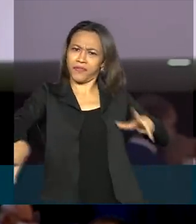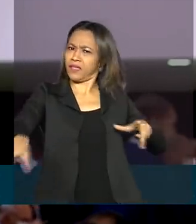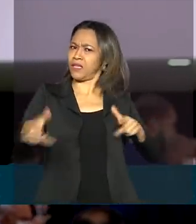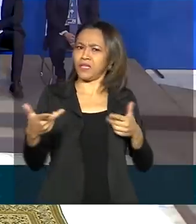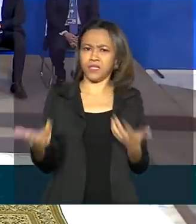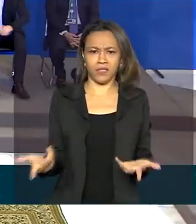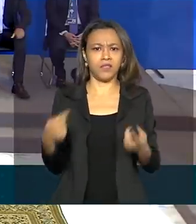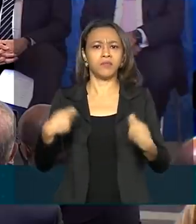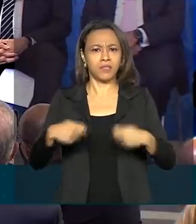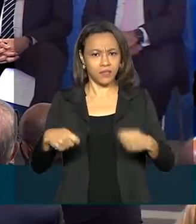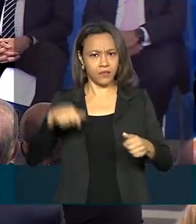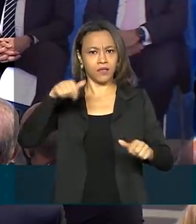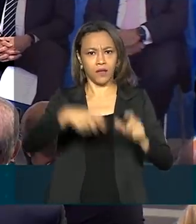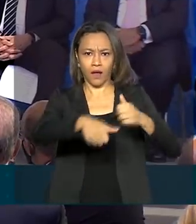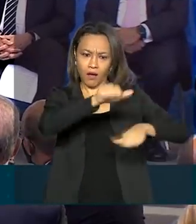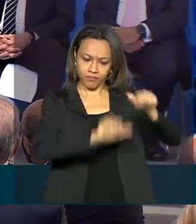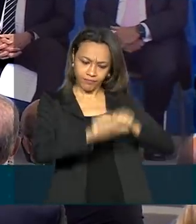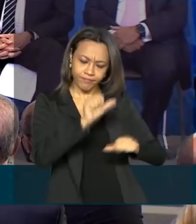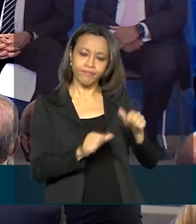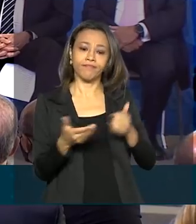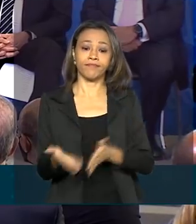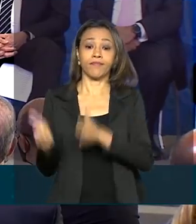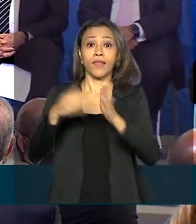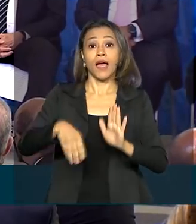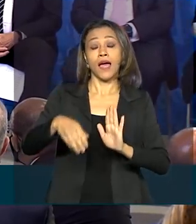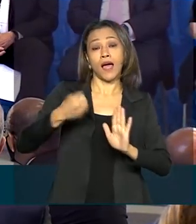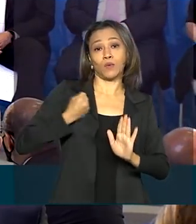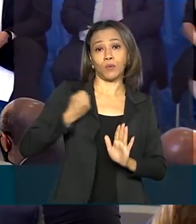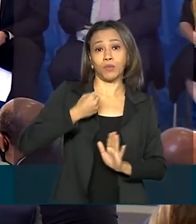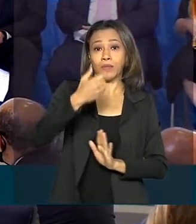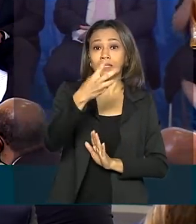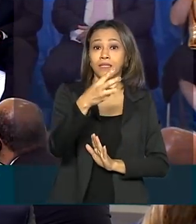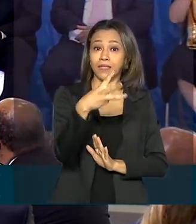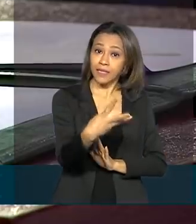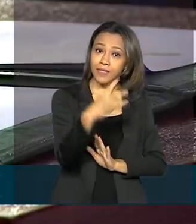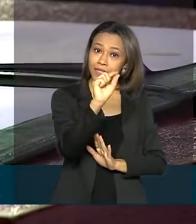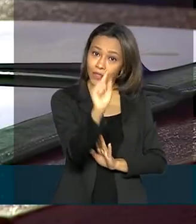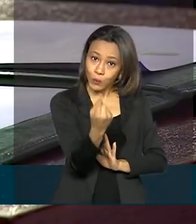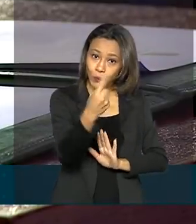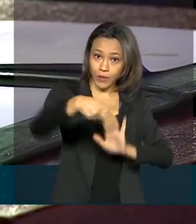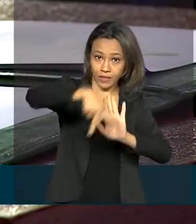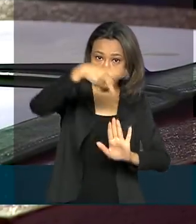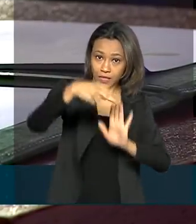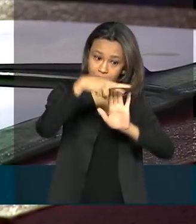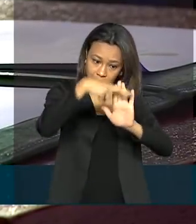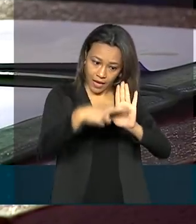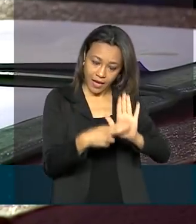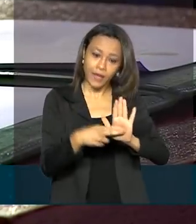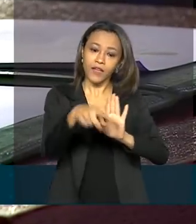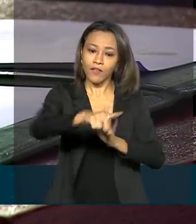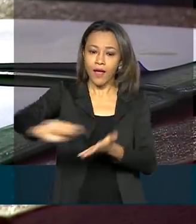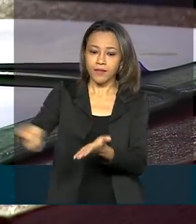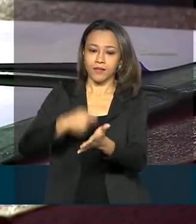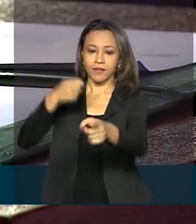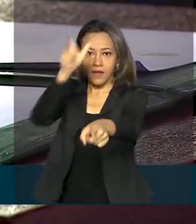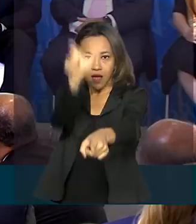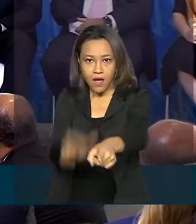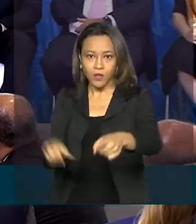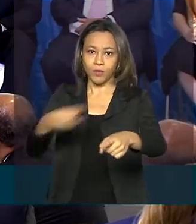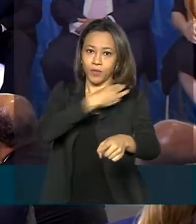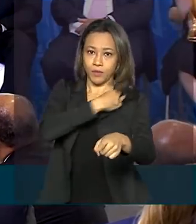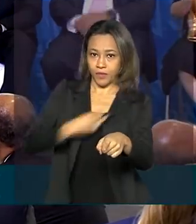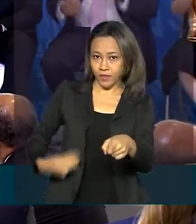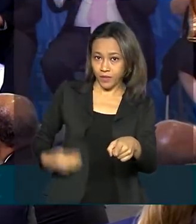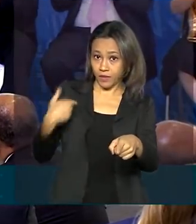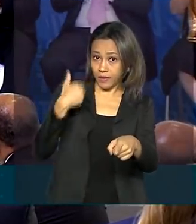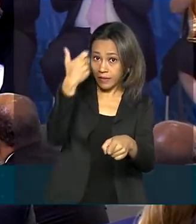tratadas diferentes. A norma regulamentadora 31, assinada pelo ministro Paulo Guedes durante a cerimônia, permite, por exemplo,